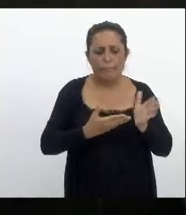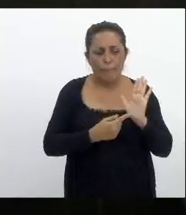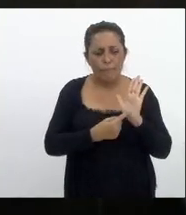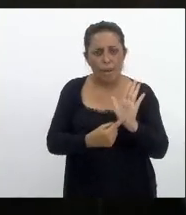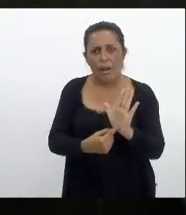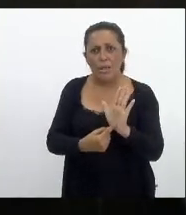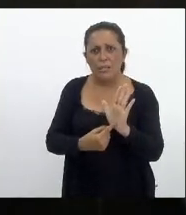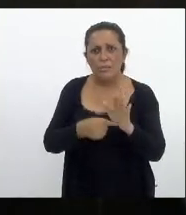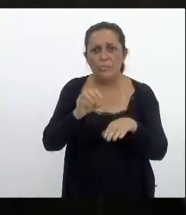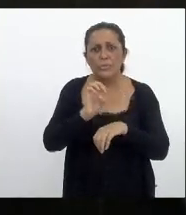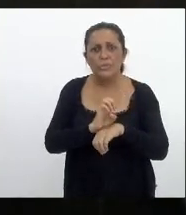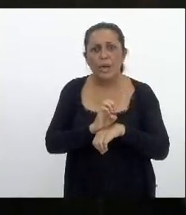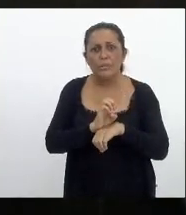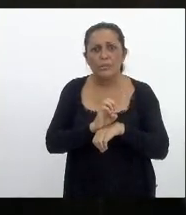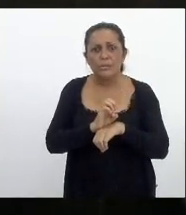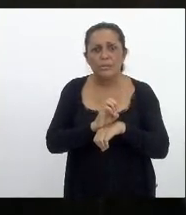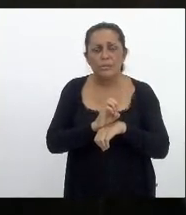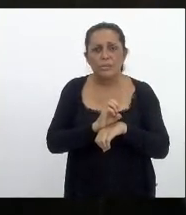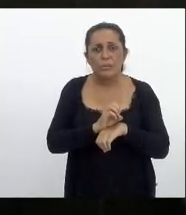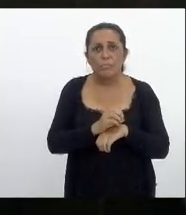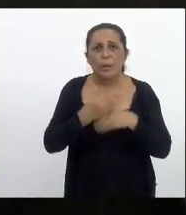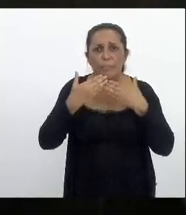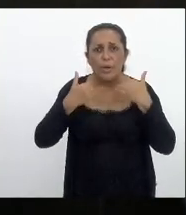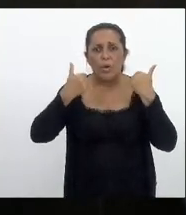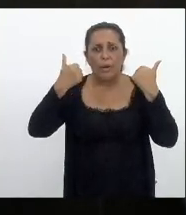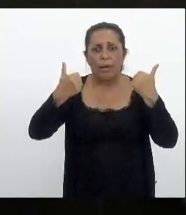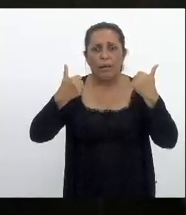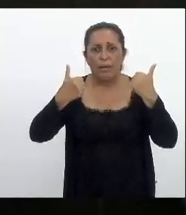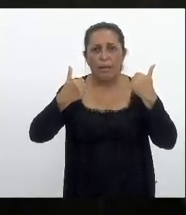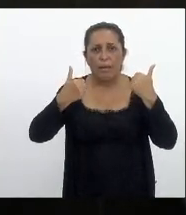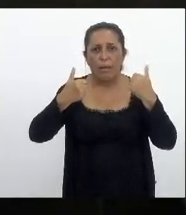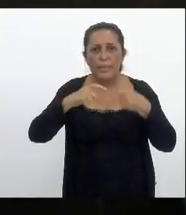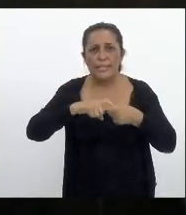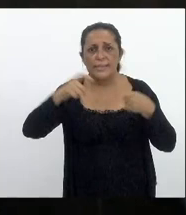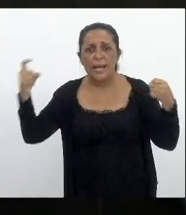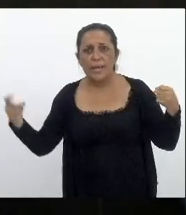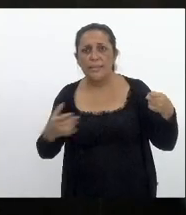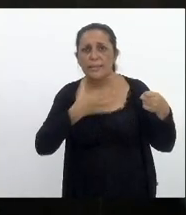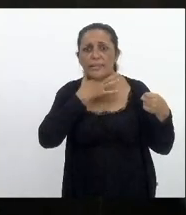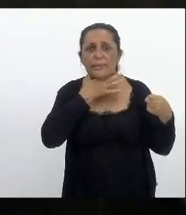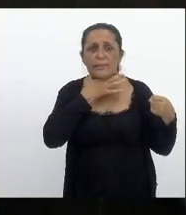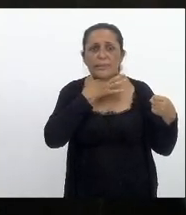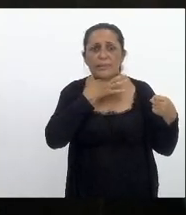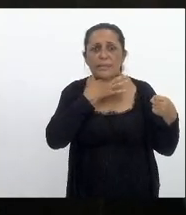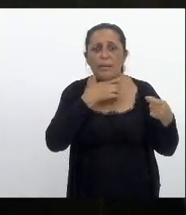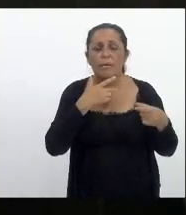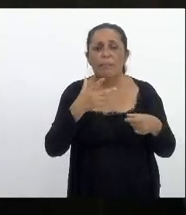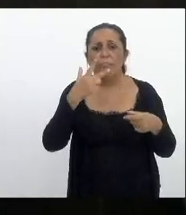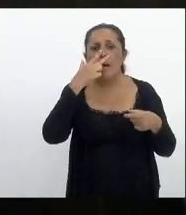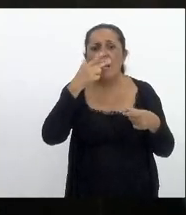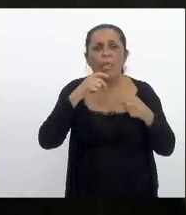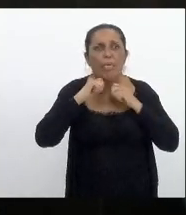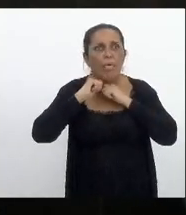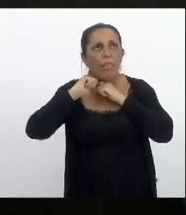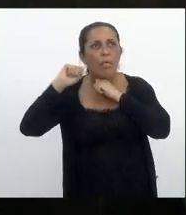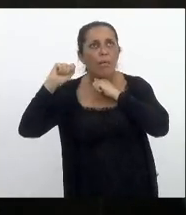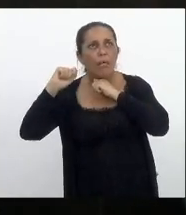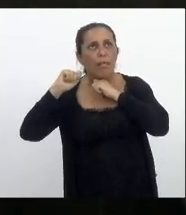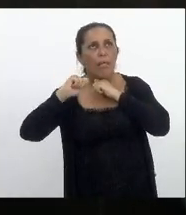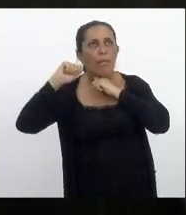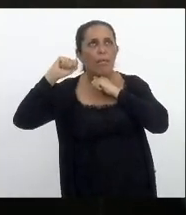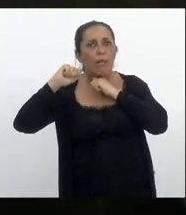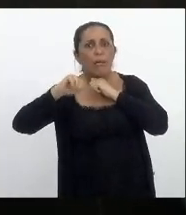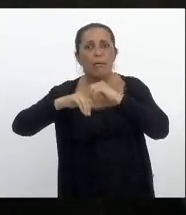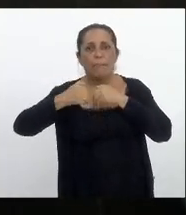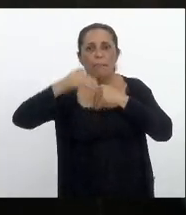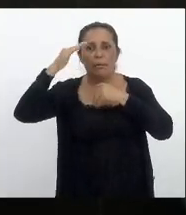como alternativa para sair da crise deputada Marta Rocha oferece corda para se enforcar é